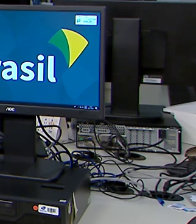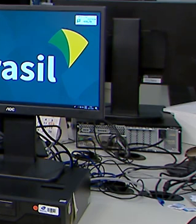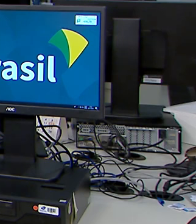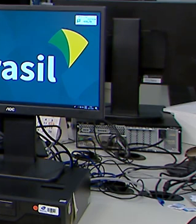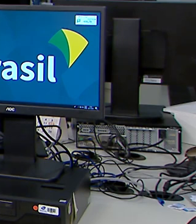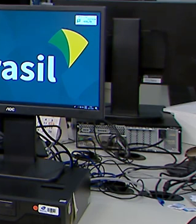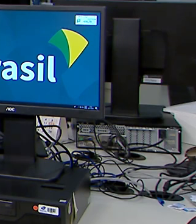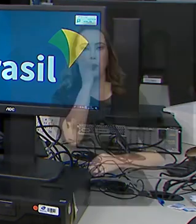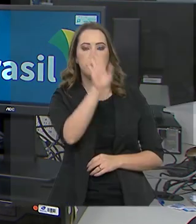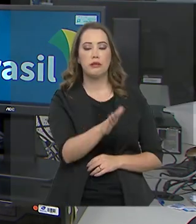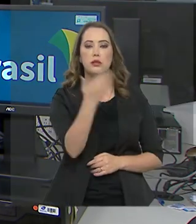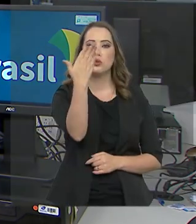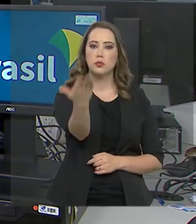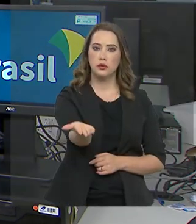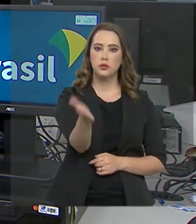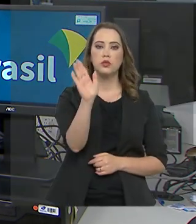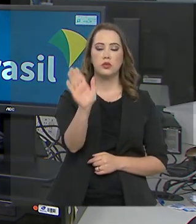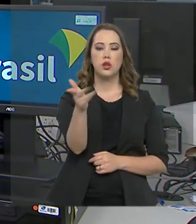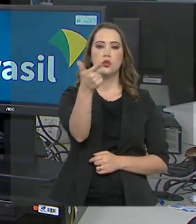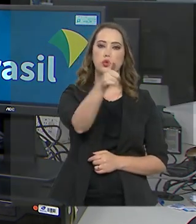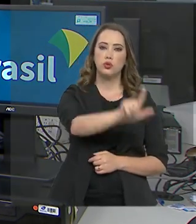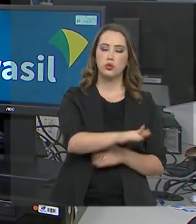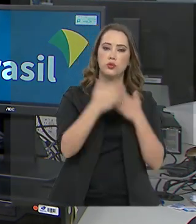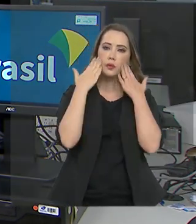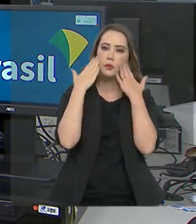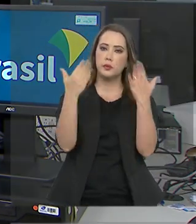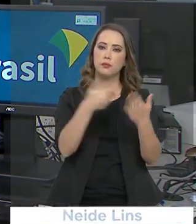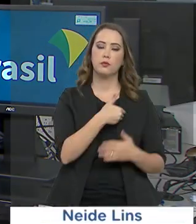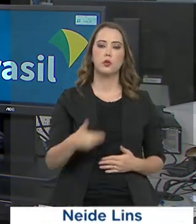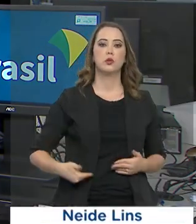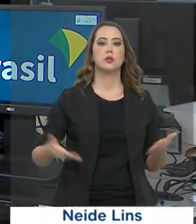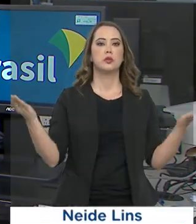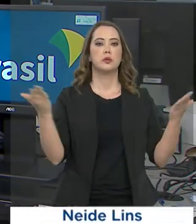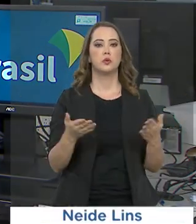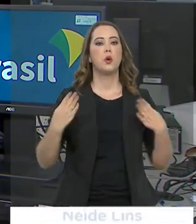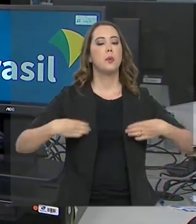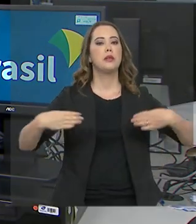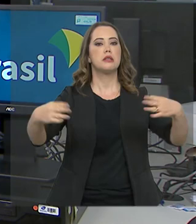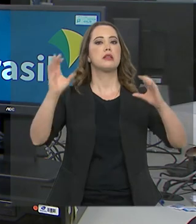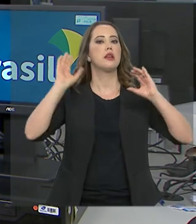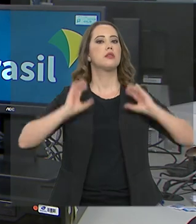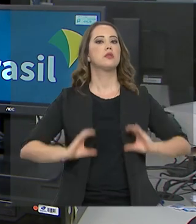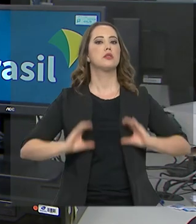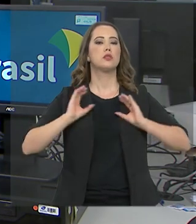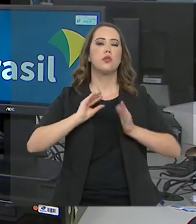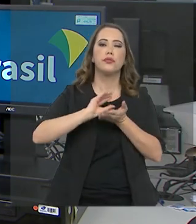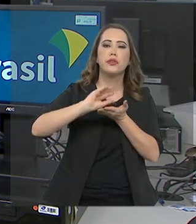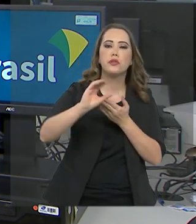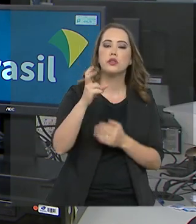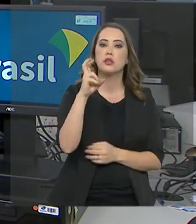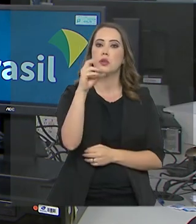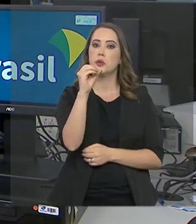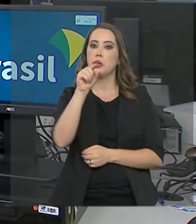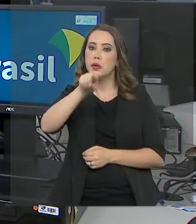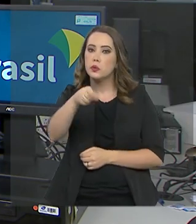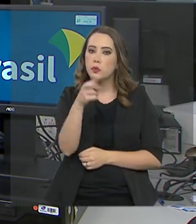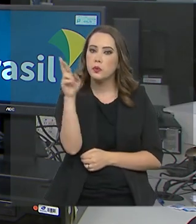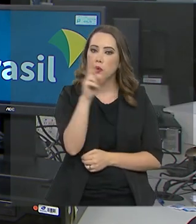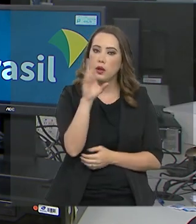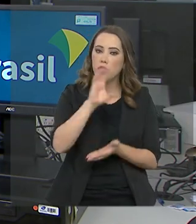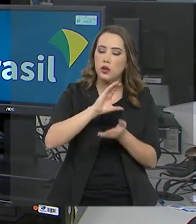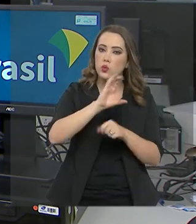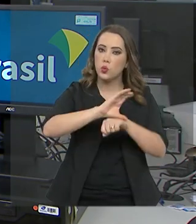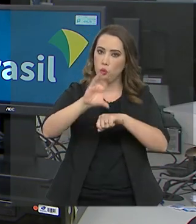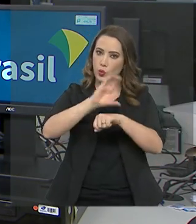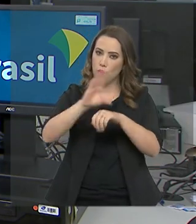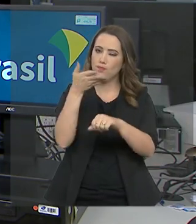Olá, boa tarde para você. Já estamos de volta com o Governo Agora. O Ministério da Cidadania vai investir até 500 mil reais